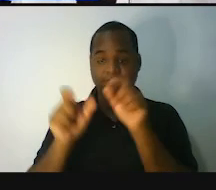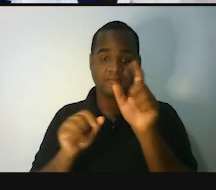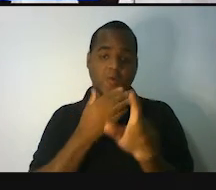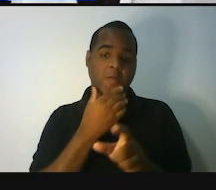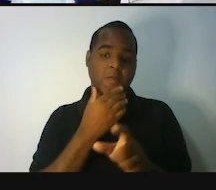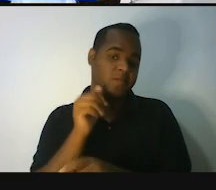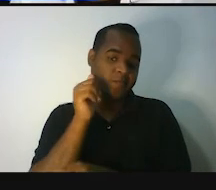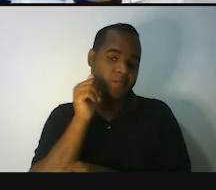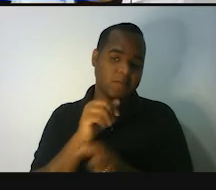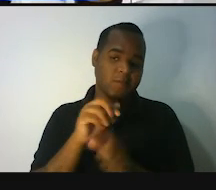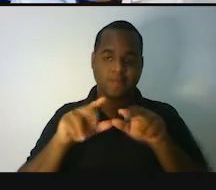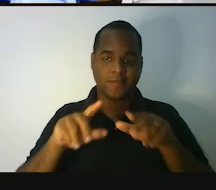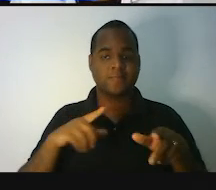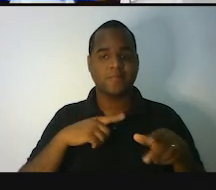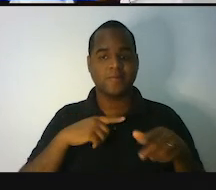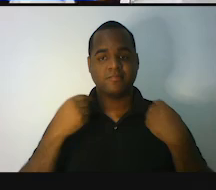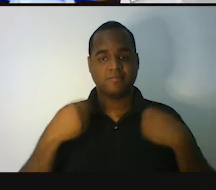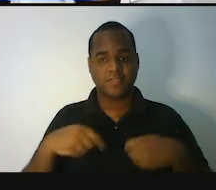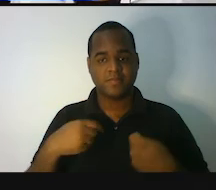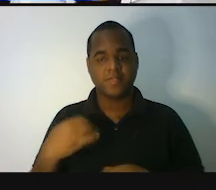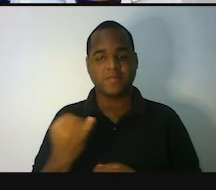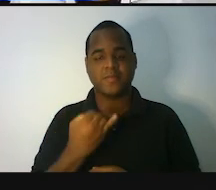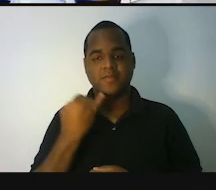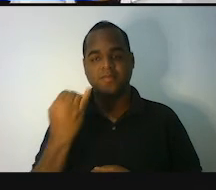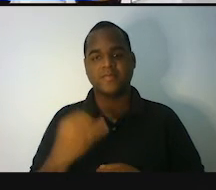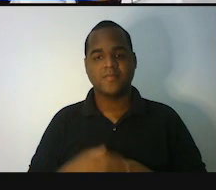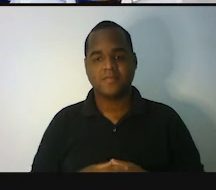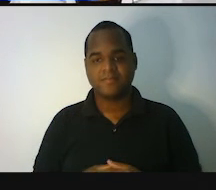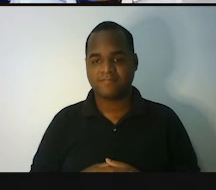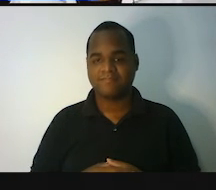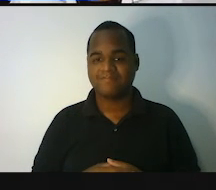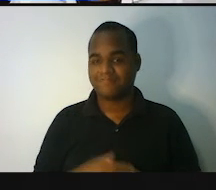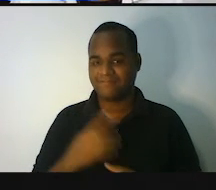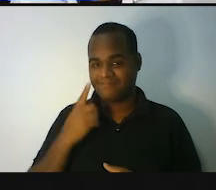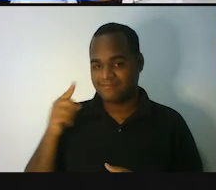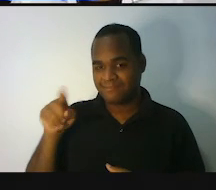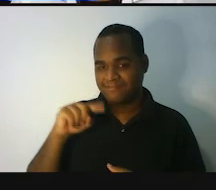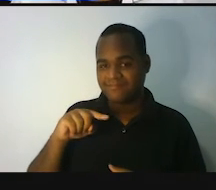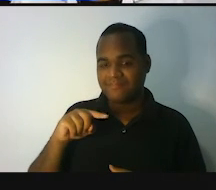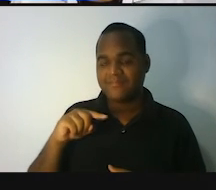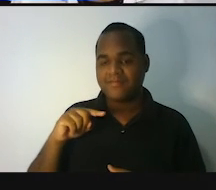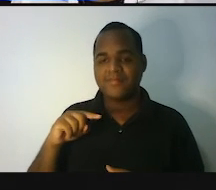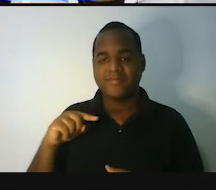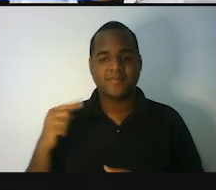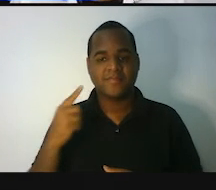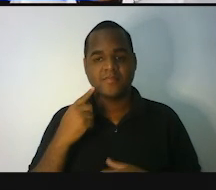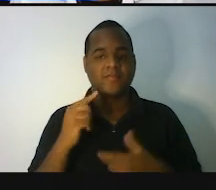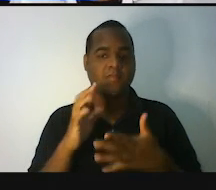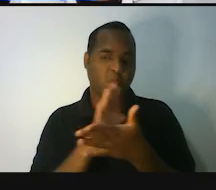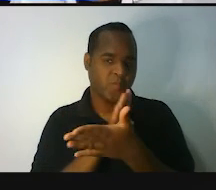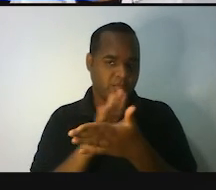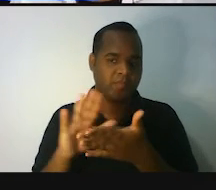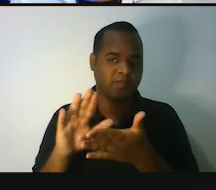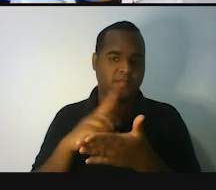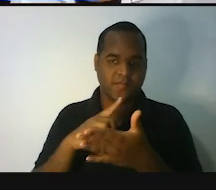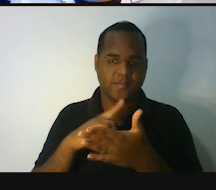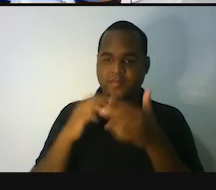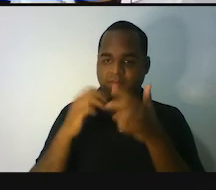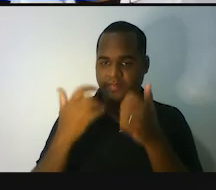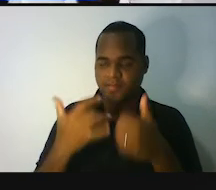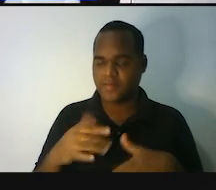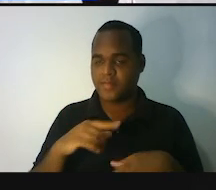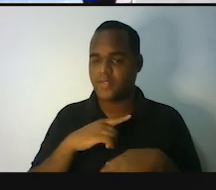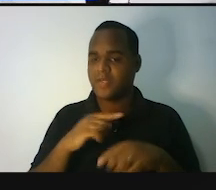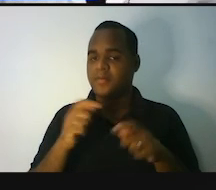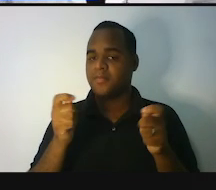seres humanos. A gente viu isso. A gente viu aqui, opa, voltando, algumas maneiras